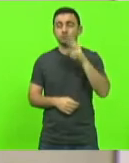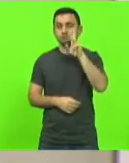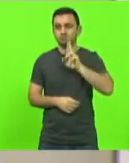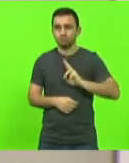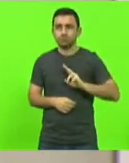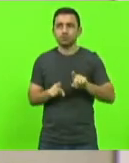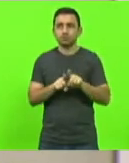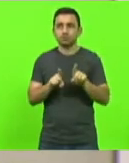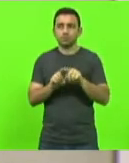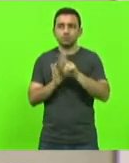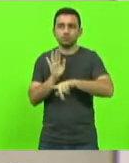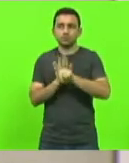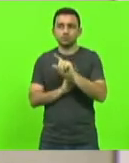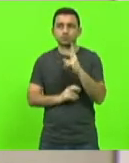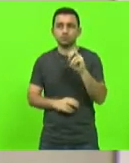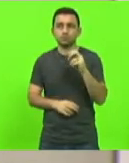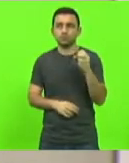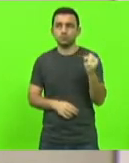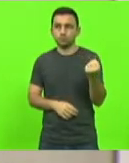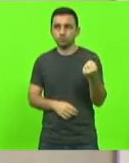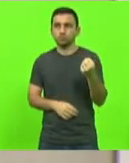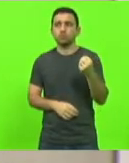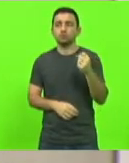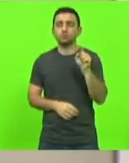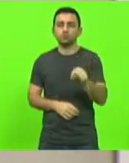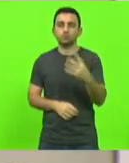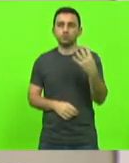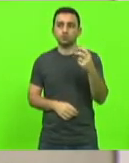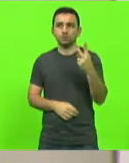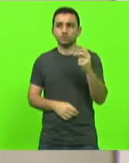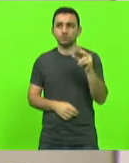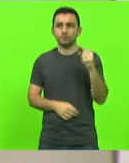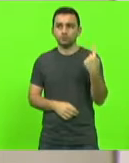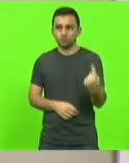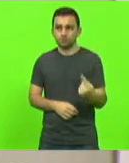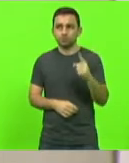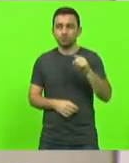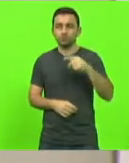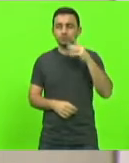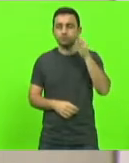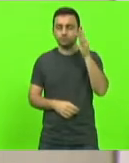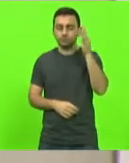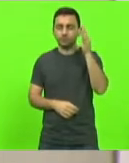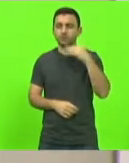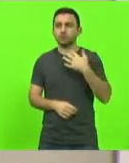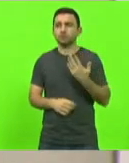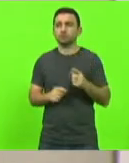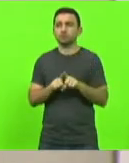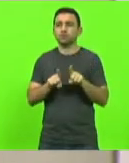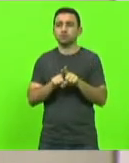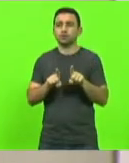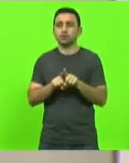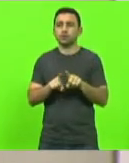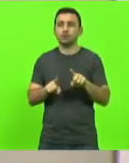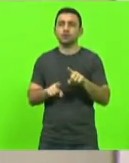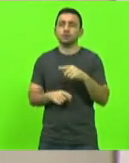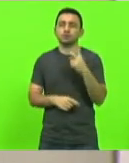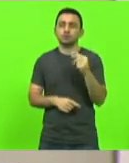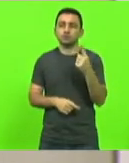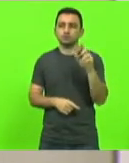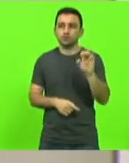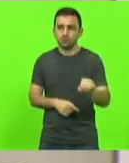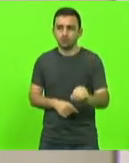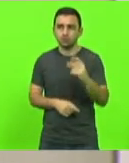Projeto de lei 208.4, 2021, autor, deputado Felipe Estevam. Projeto de lei 210.9, 2021, autor,